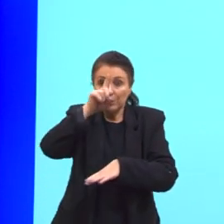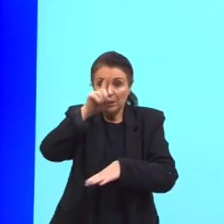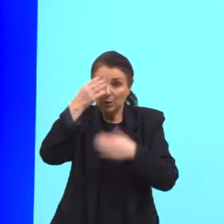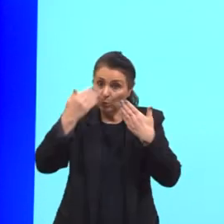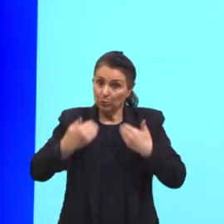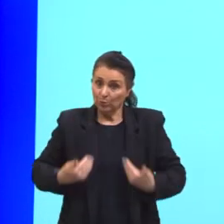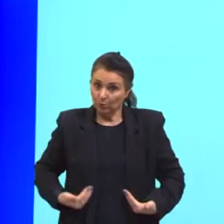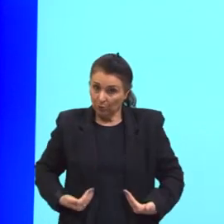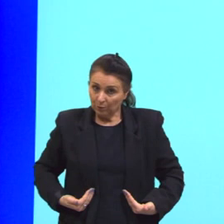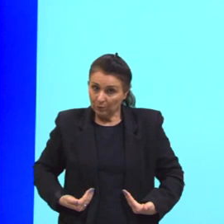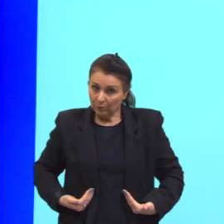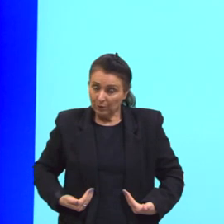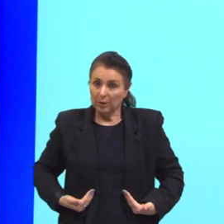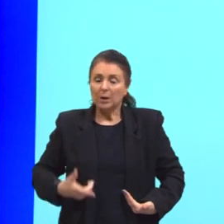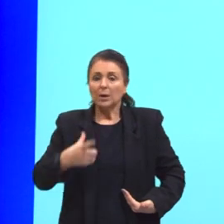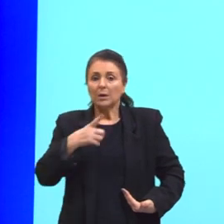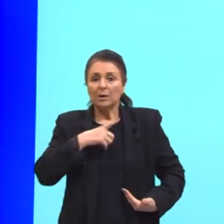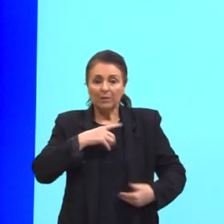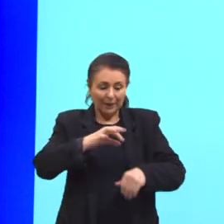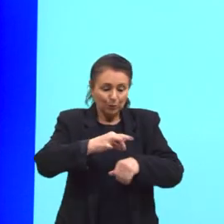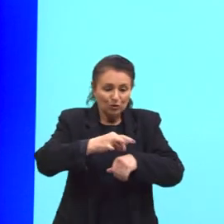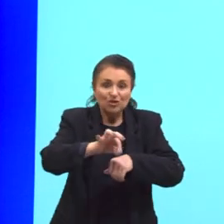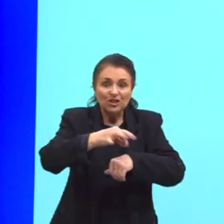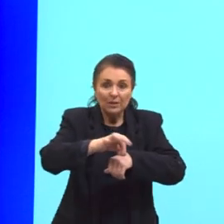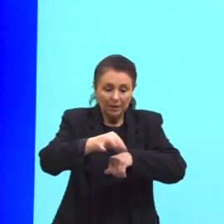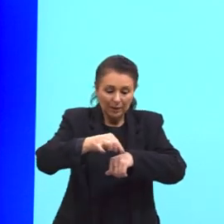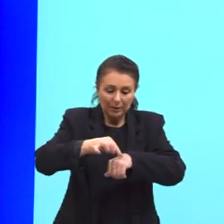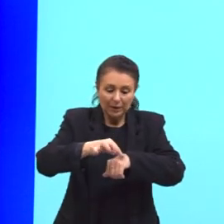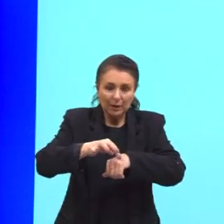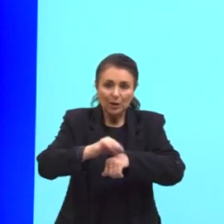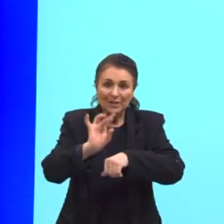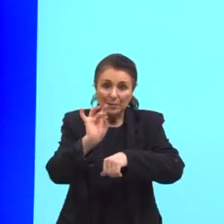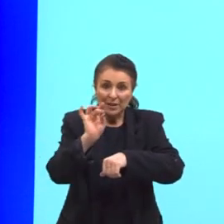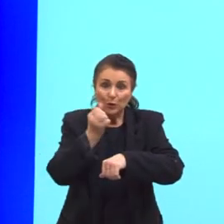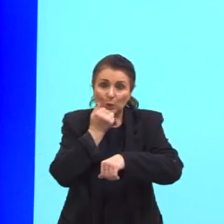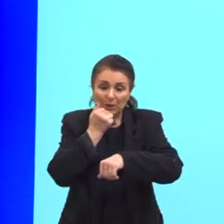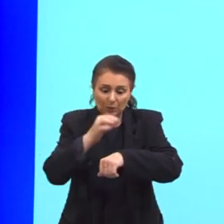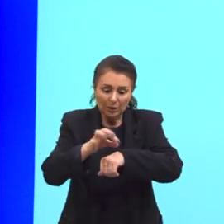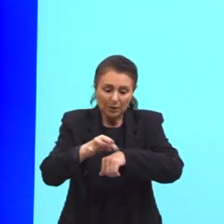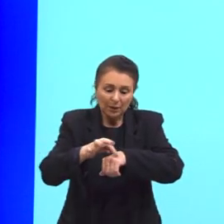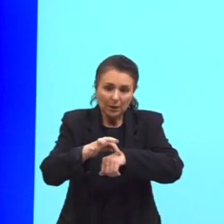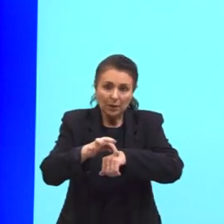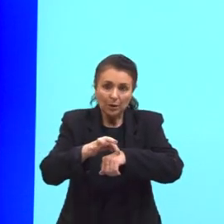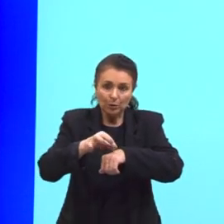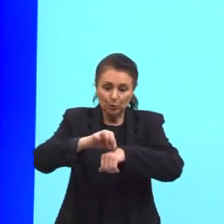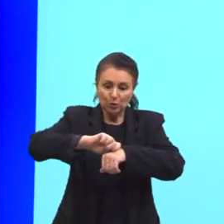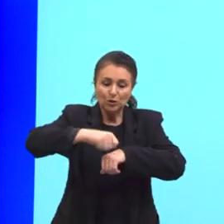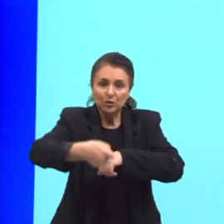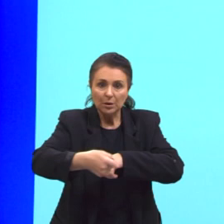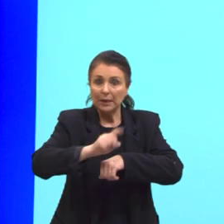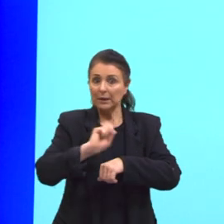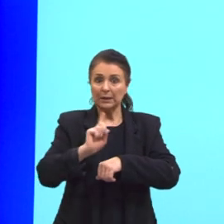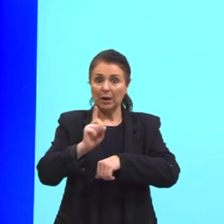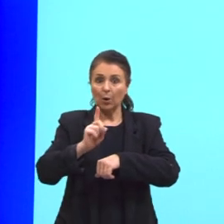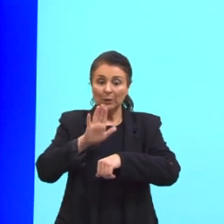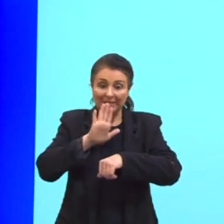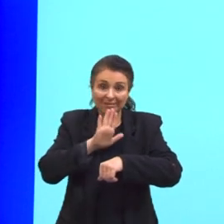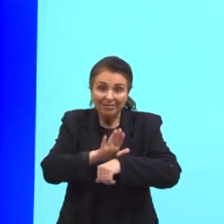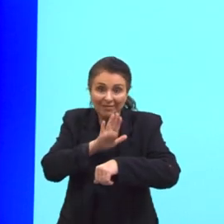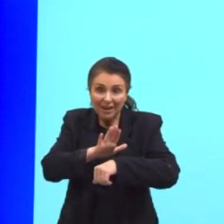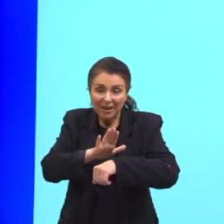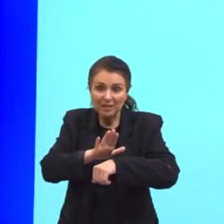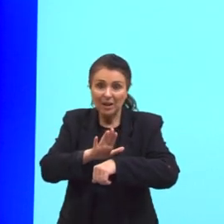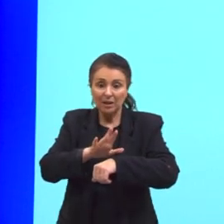E, às vezes, a pessoa vai lá e tira a casquinha. Não pode, gente. Aquilo ali está fechado para proteger. A casquinha é formada no